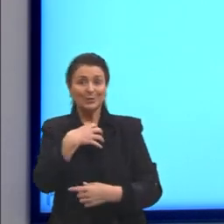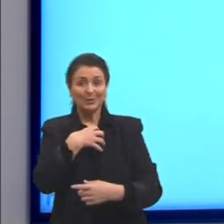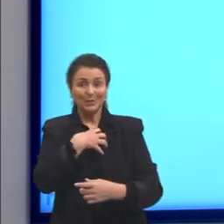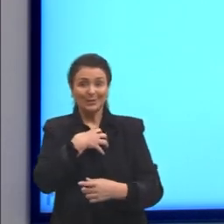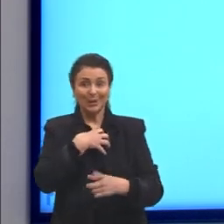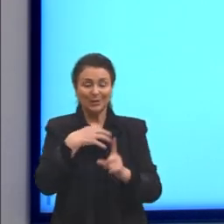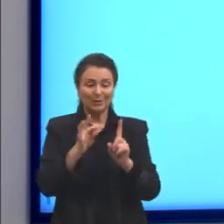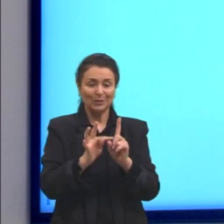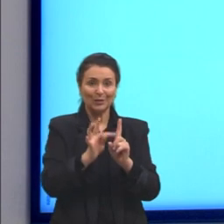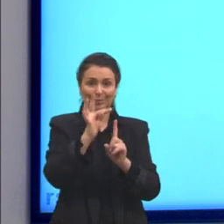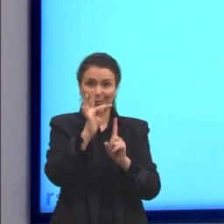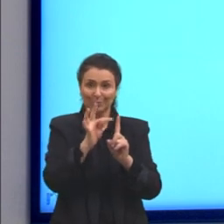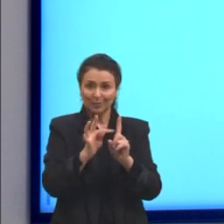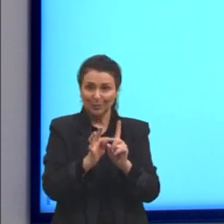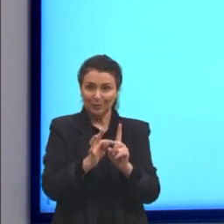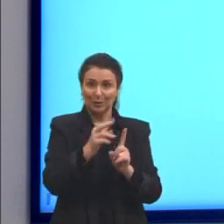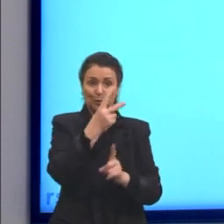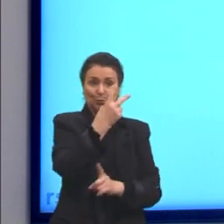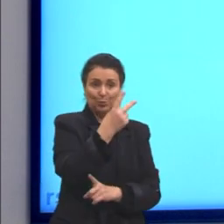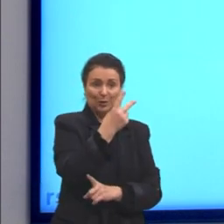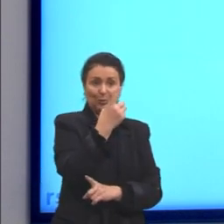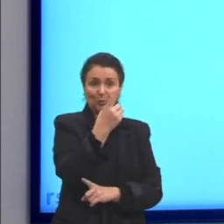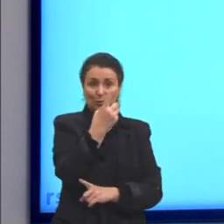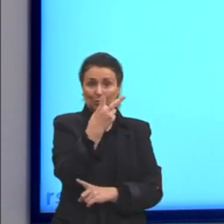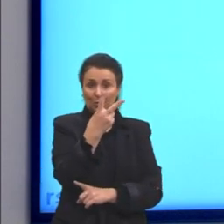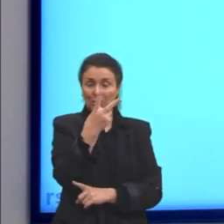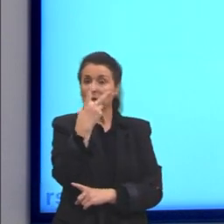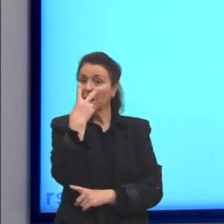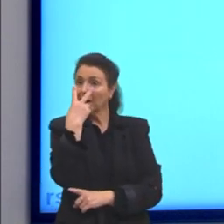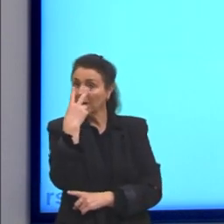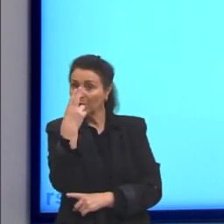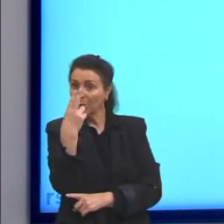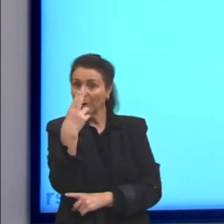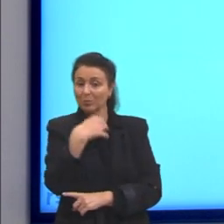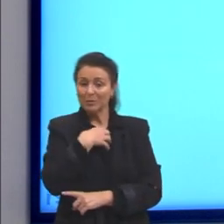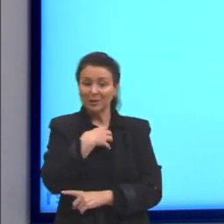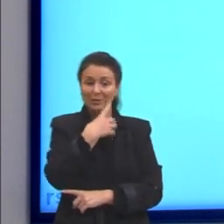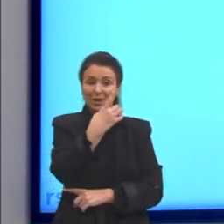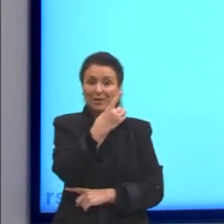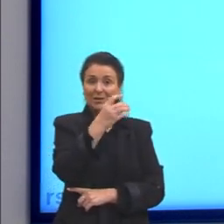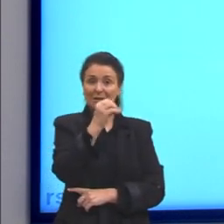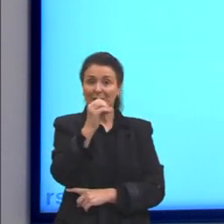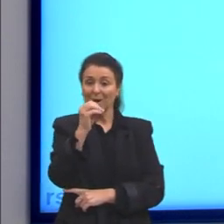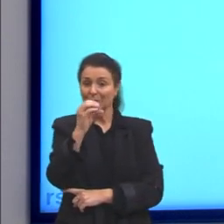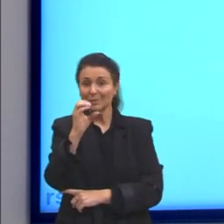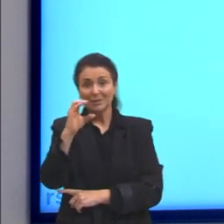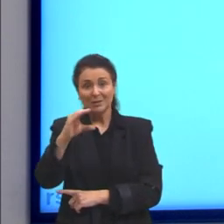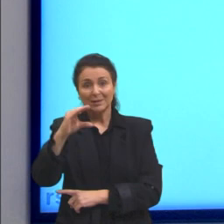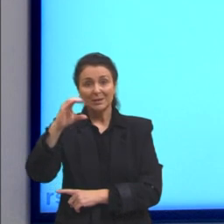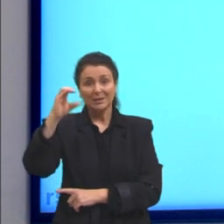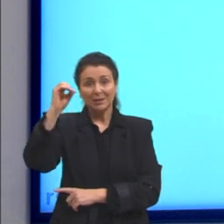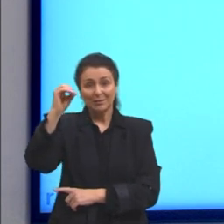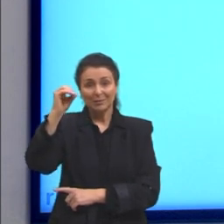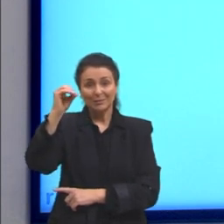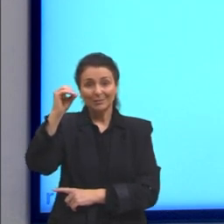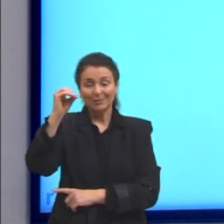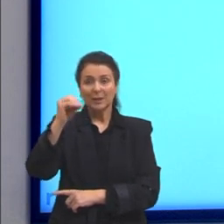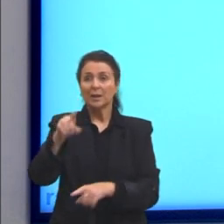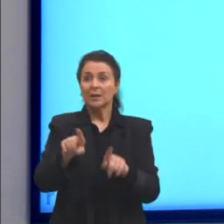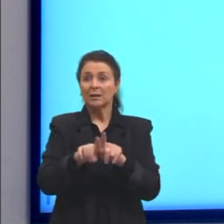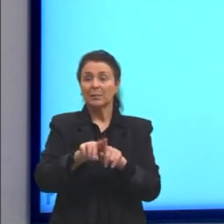em Fahrenheit de 212 é a mesma que a gente sente aqui, a 100 graus Celsius, que a gente sente em